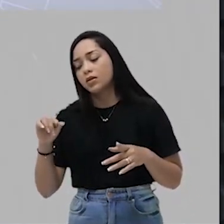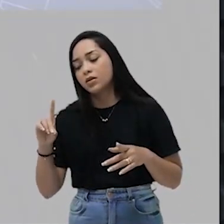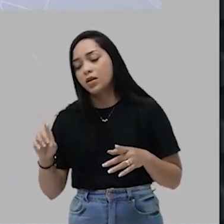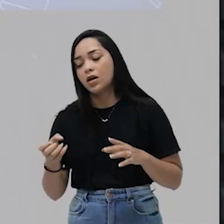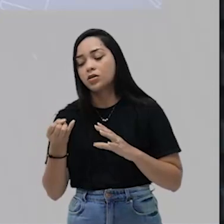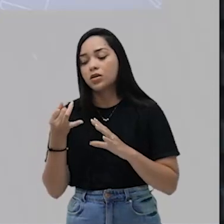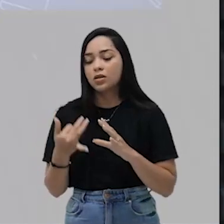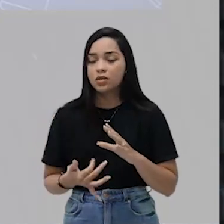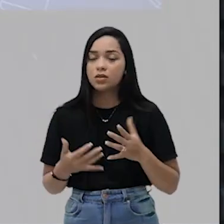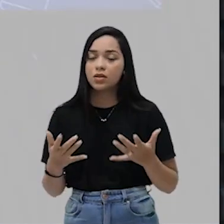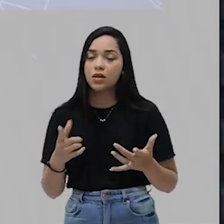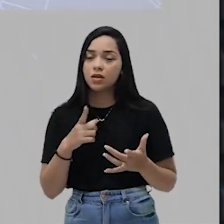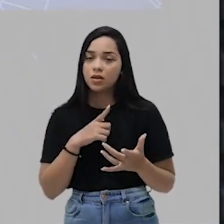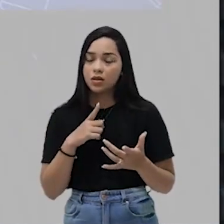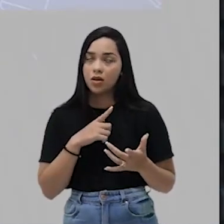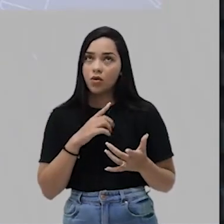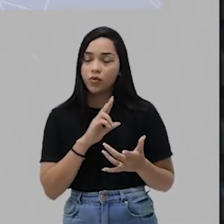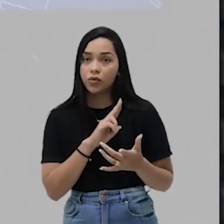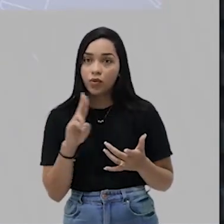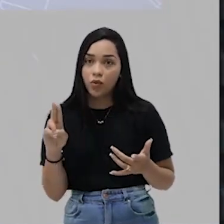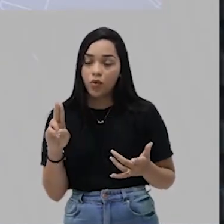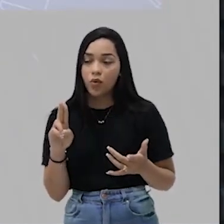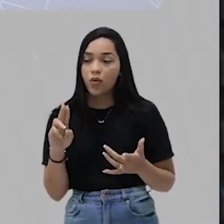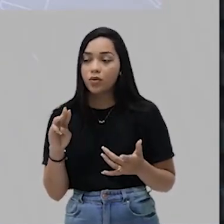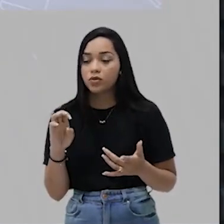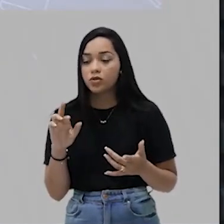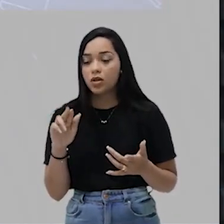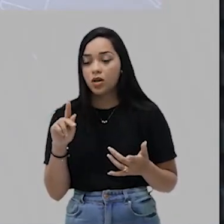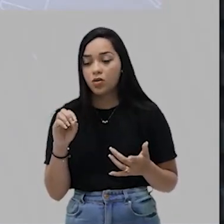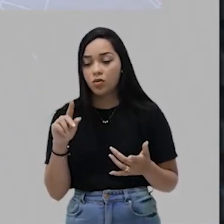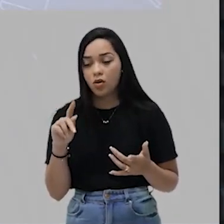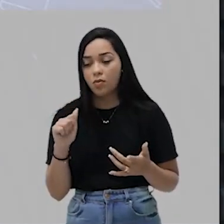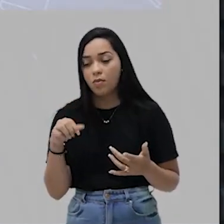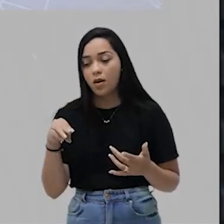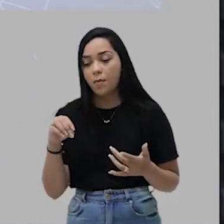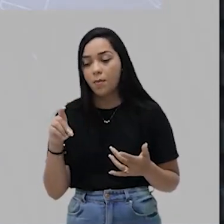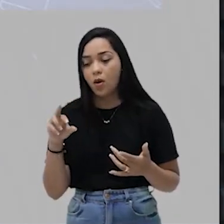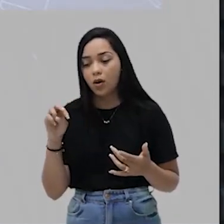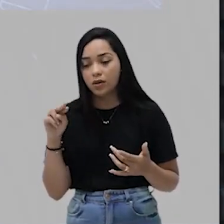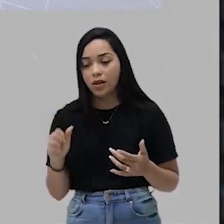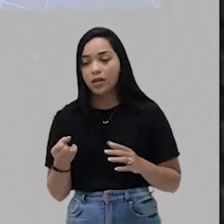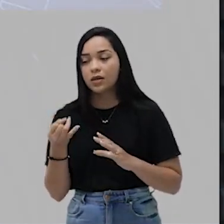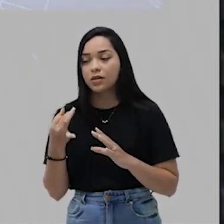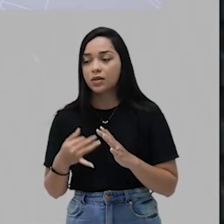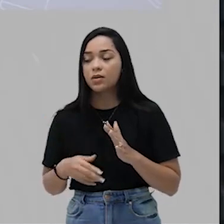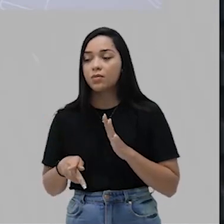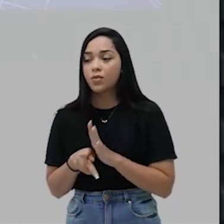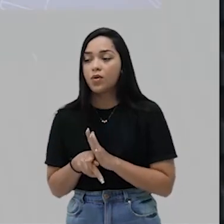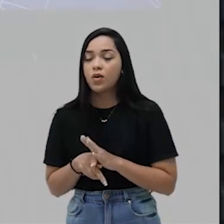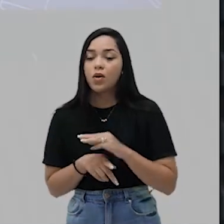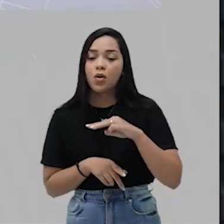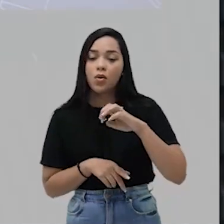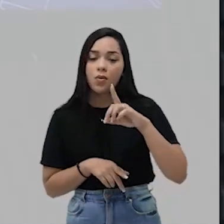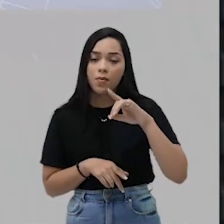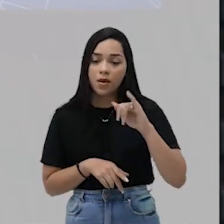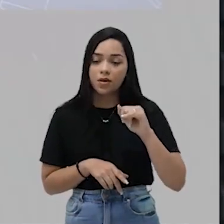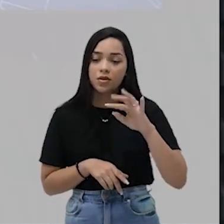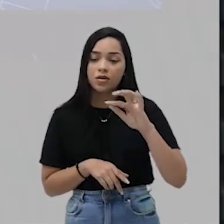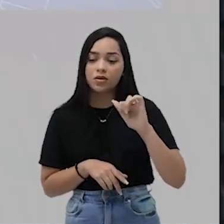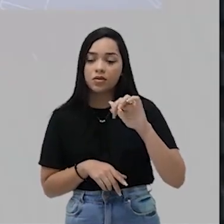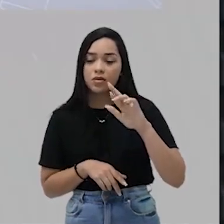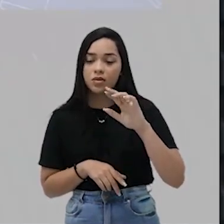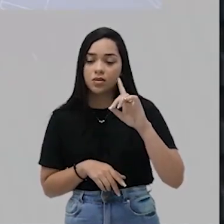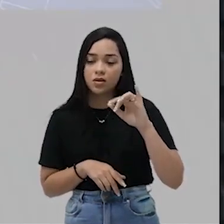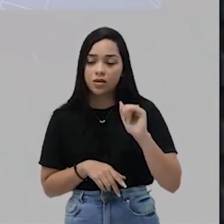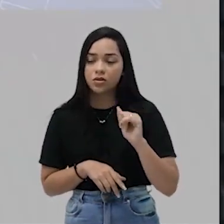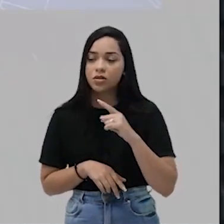caracterizam o que se chama de Europa moderna, eles caracterizam de uma idade média tardia. Porque nós